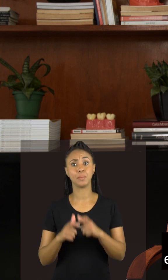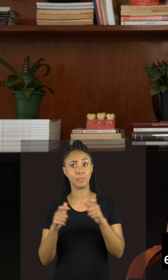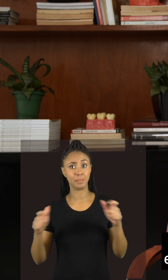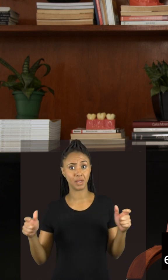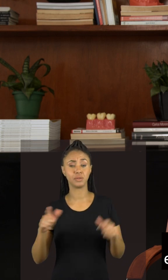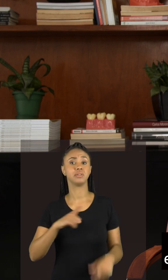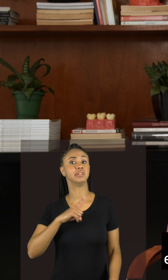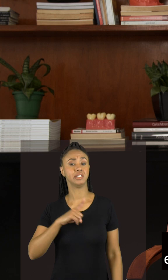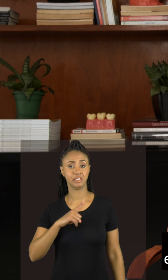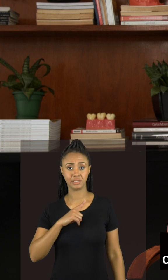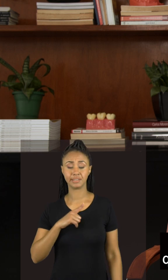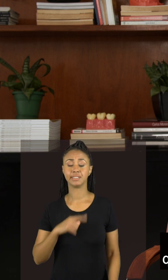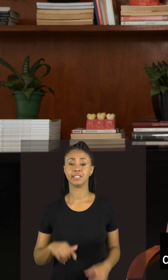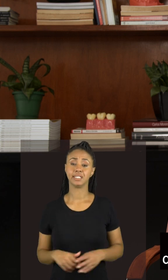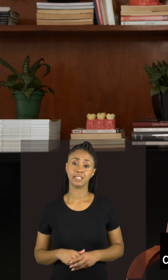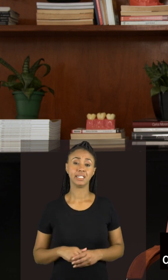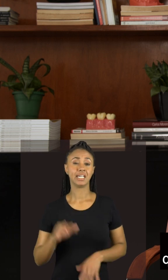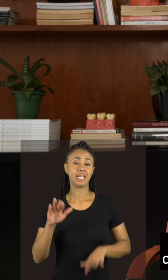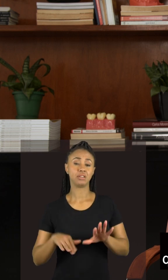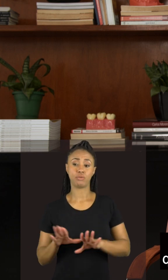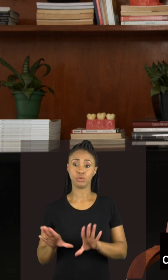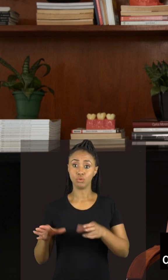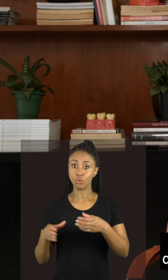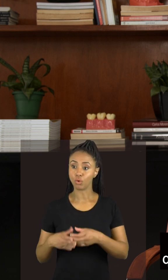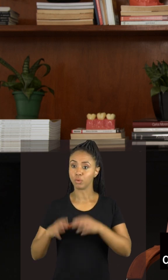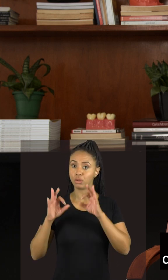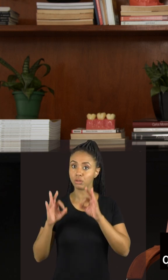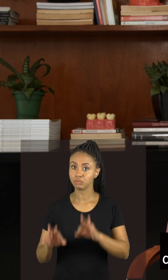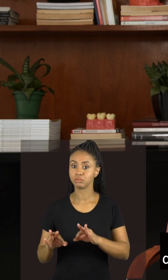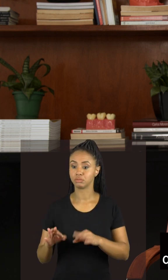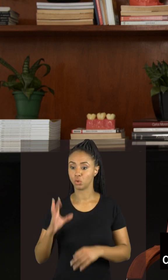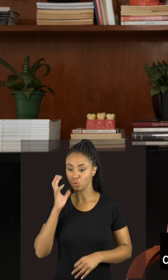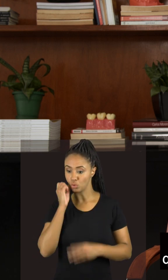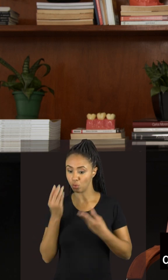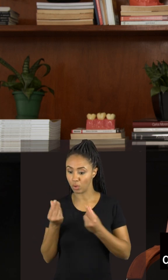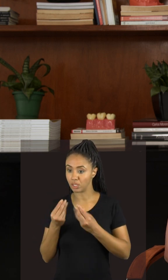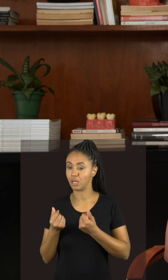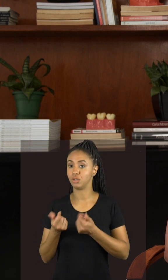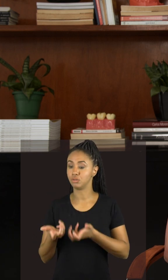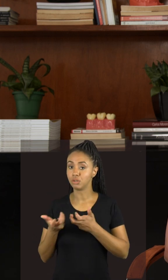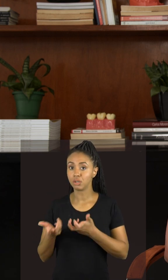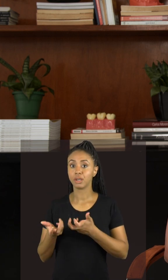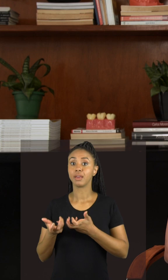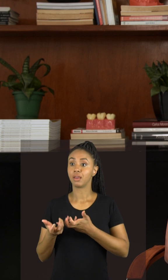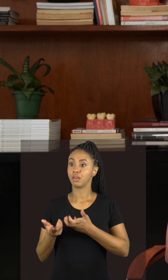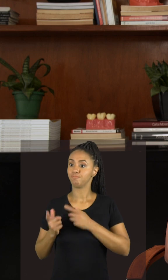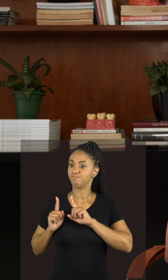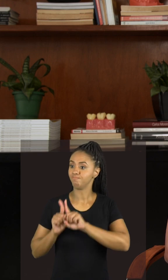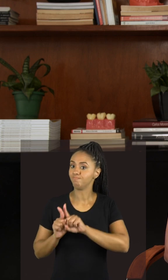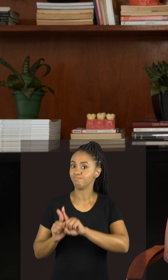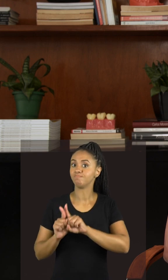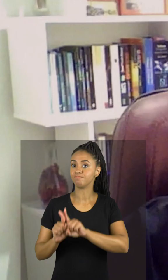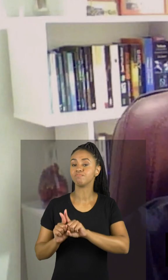pessoas que enfrentam problemas de sono e talvez encontrar um grupo que queira melhorar o seu sono e que queira caminhar juntos